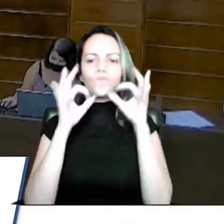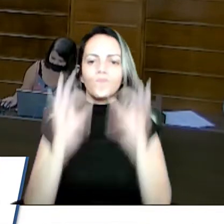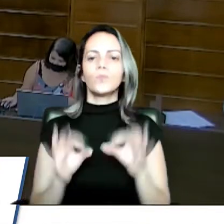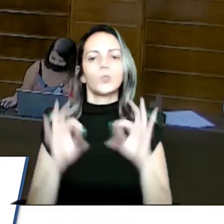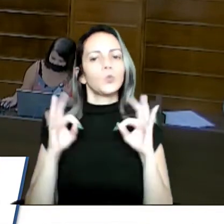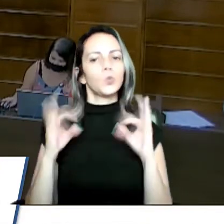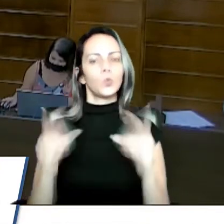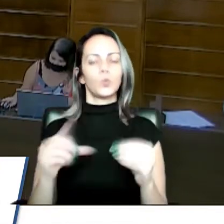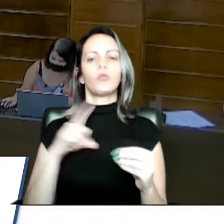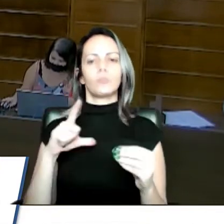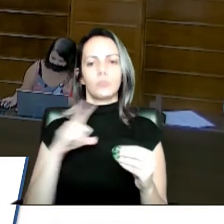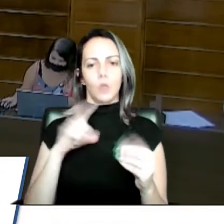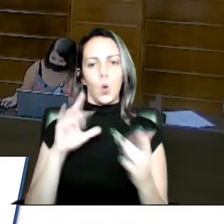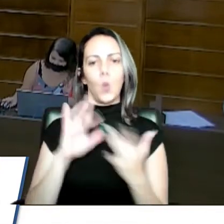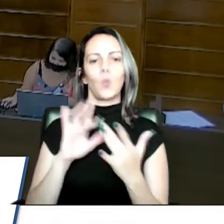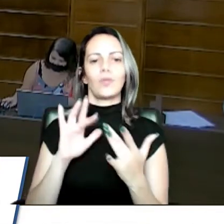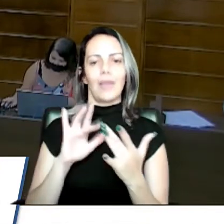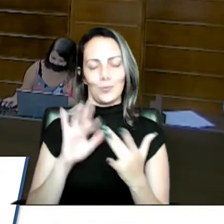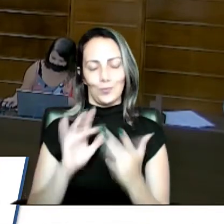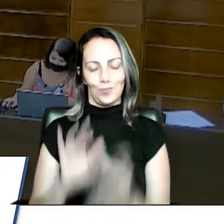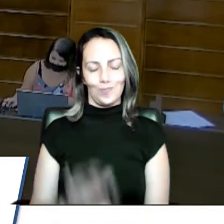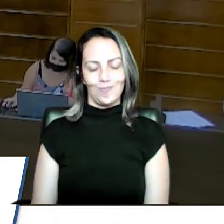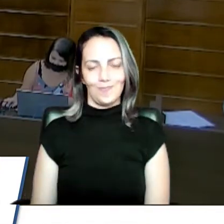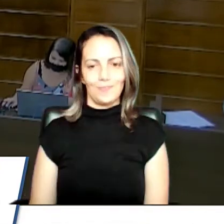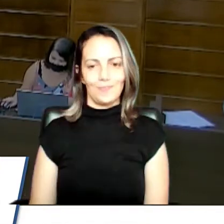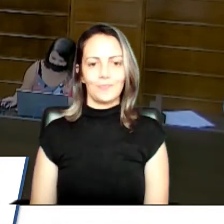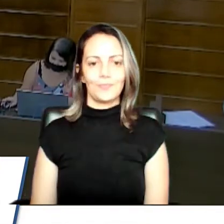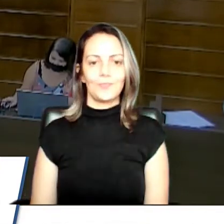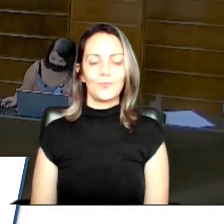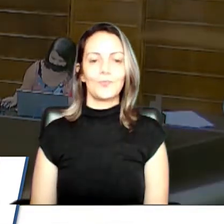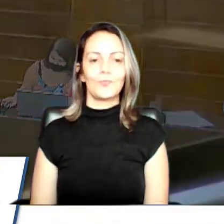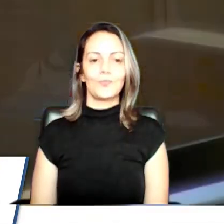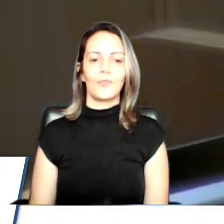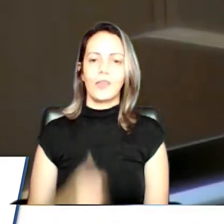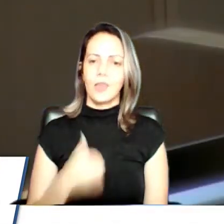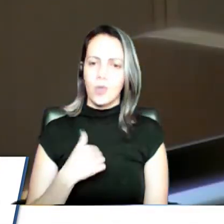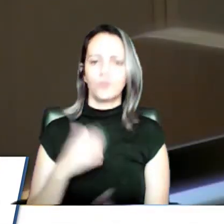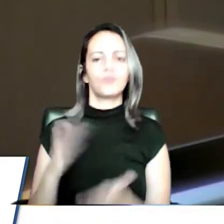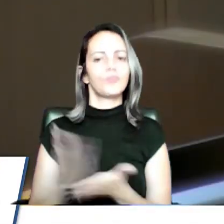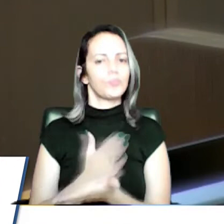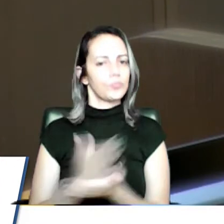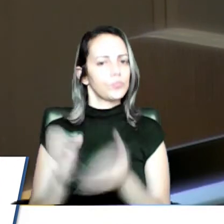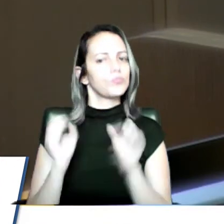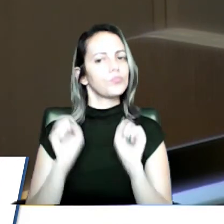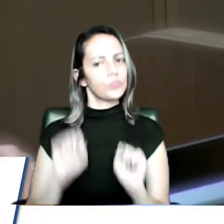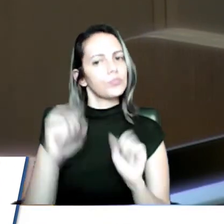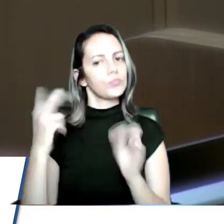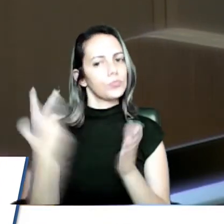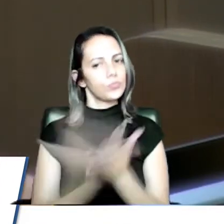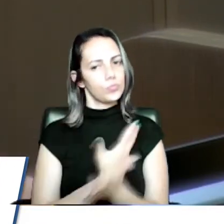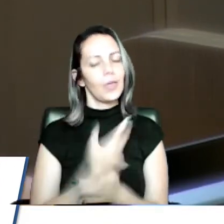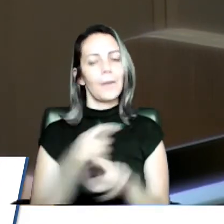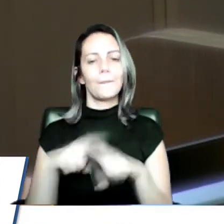orgulho muito disso daí. E talvez eu possa até errar alguma vez ou outra, mas eu procuro ser justo.